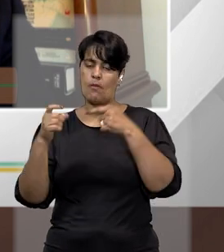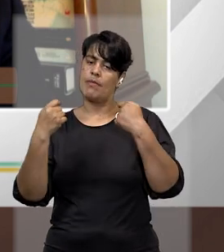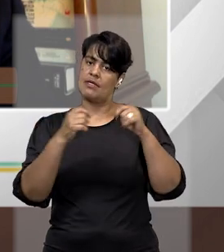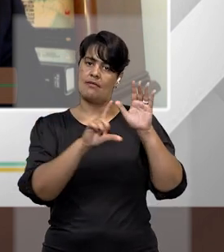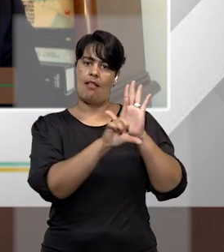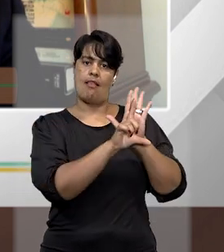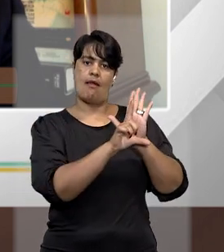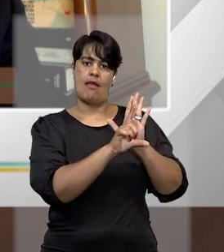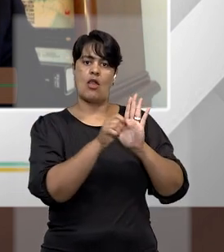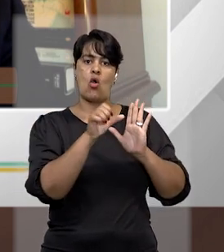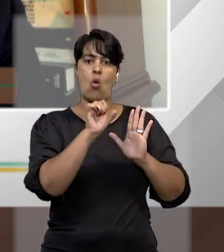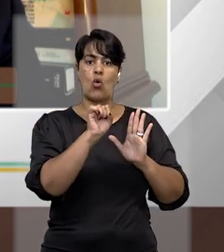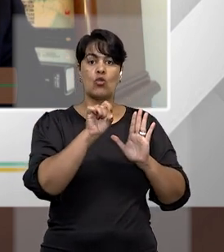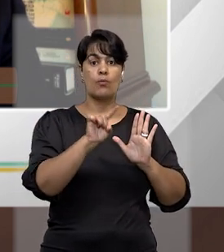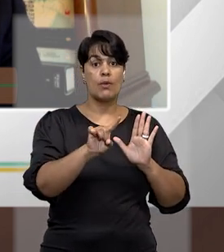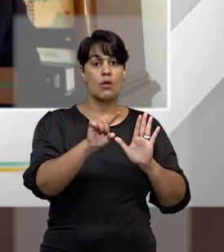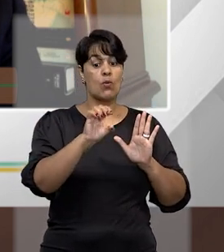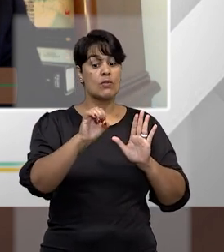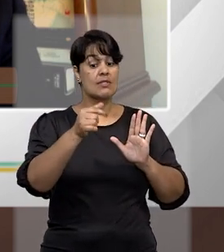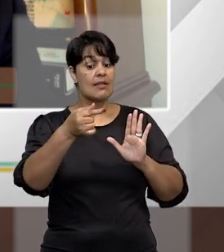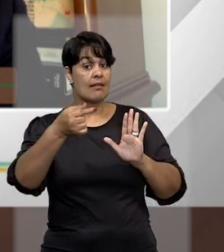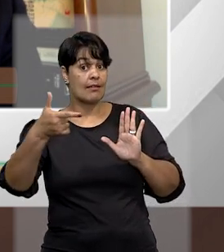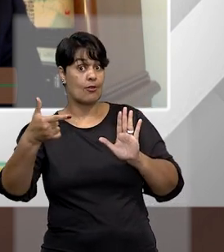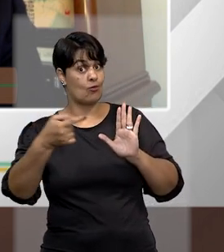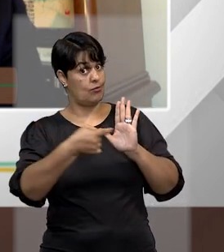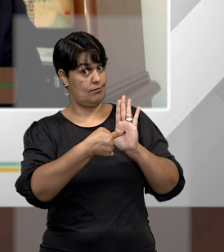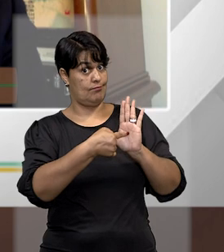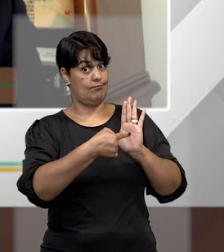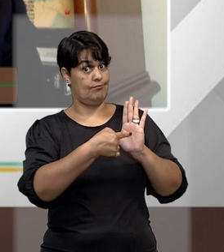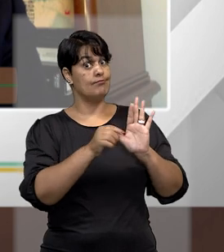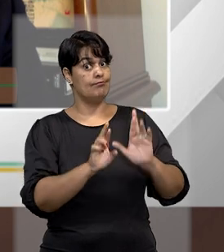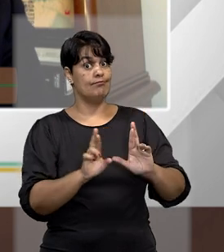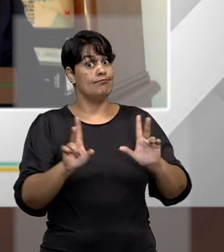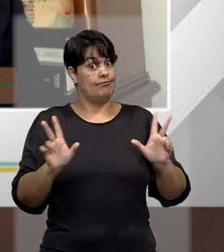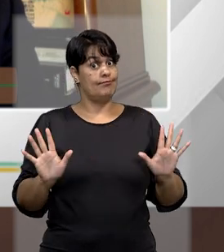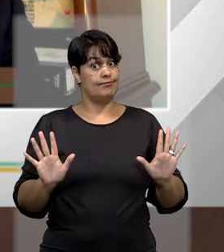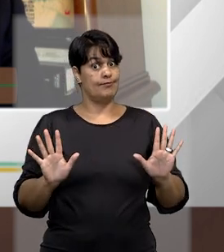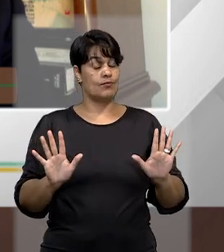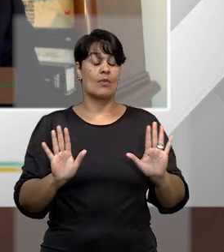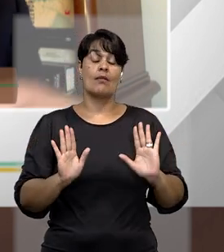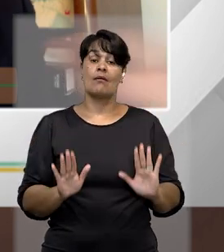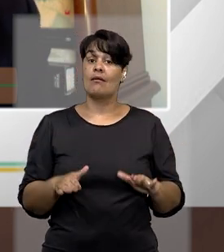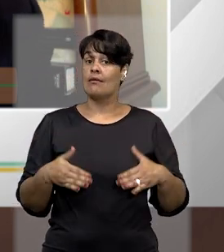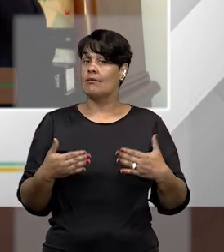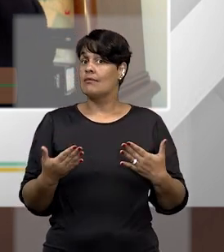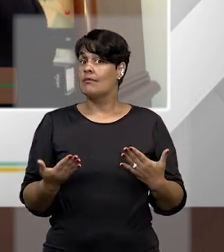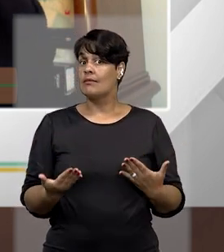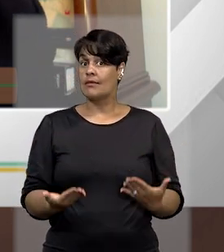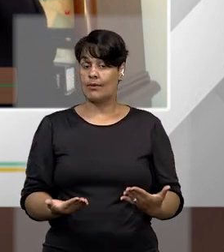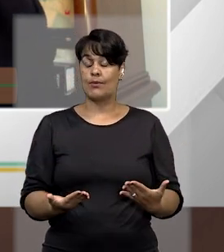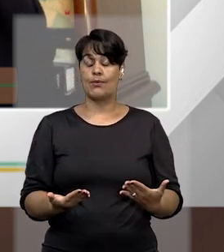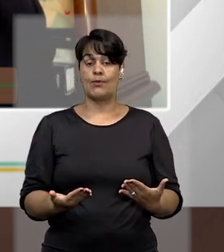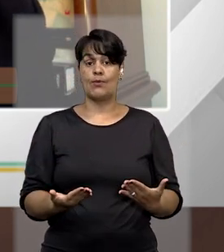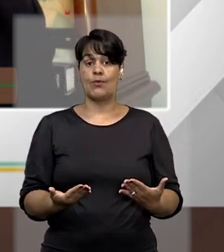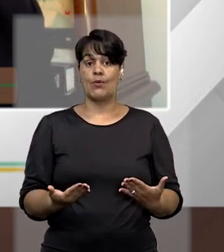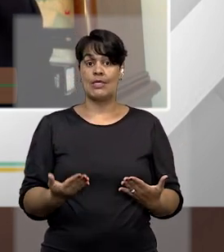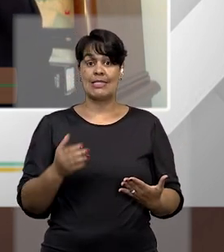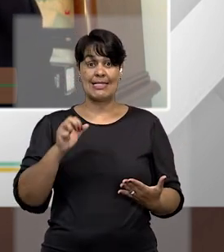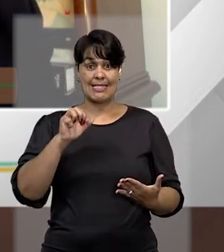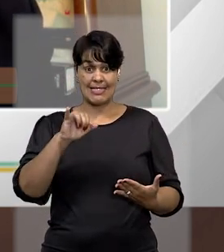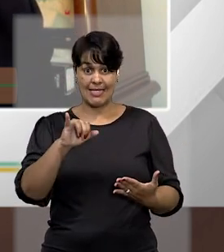dos crimes hediondos. portanto, se não for colocado na Lei 8